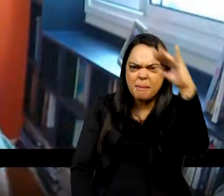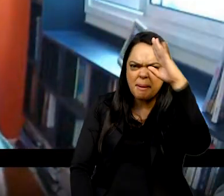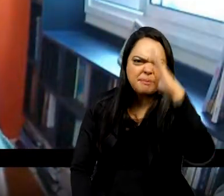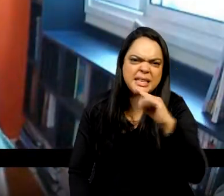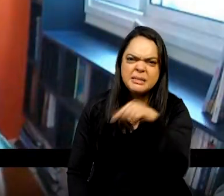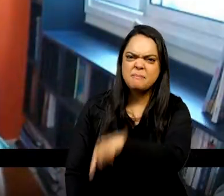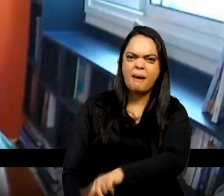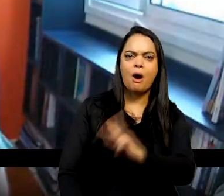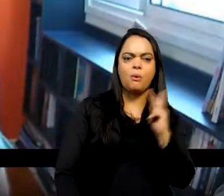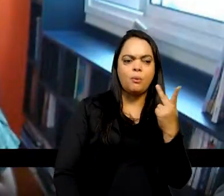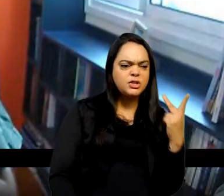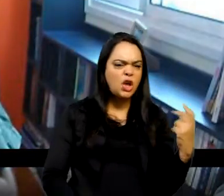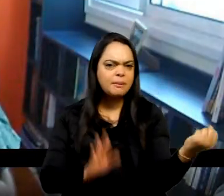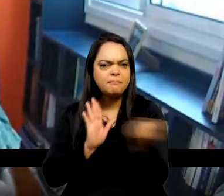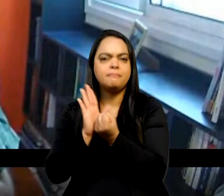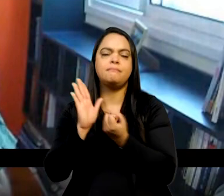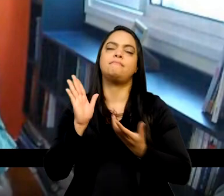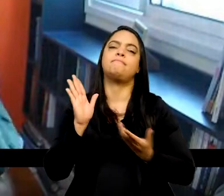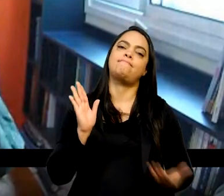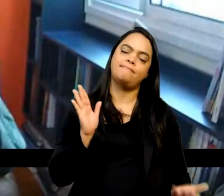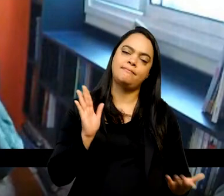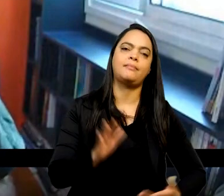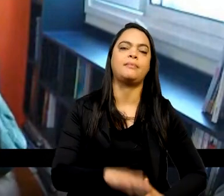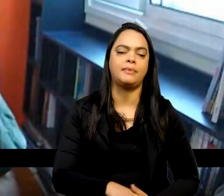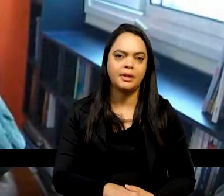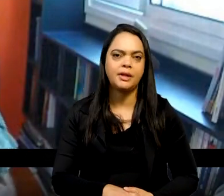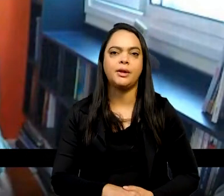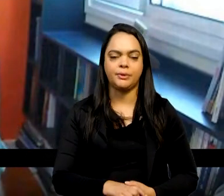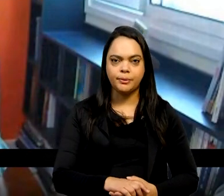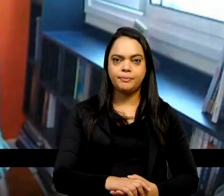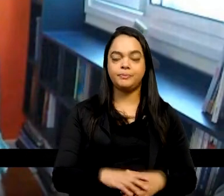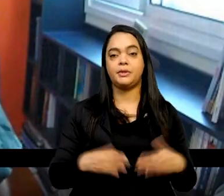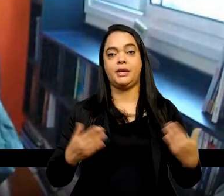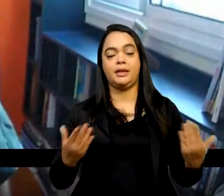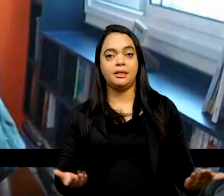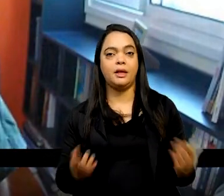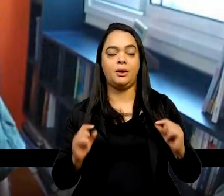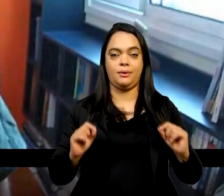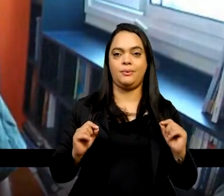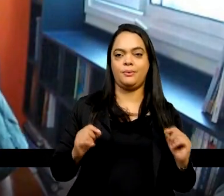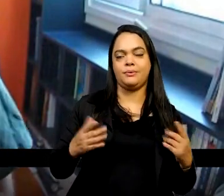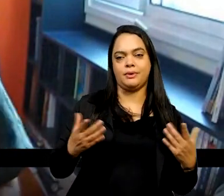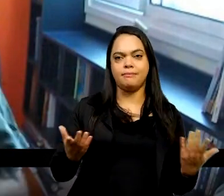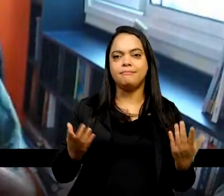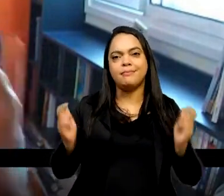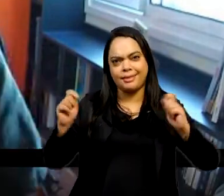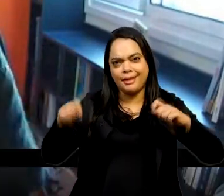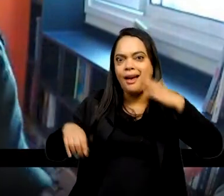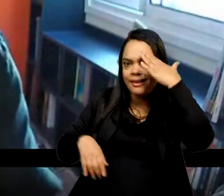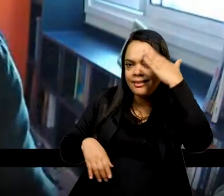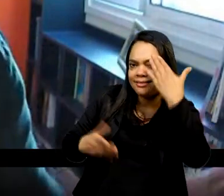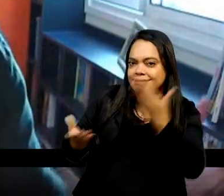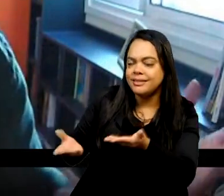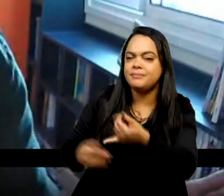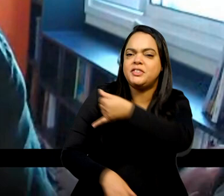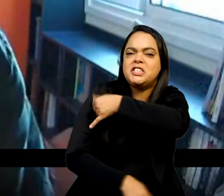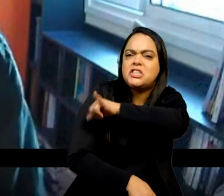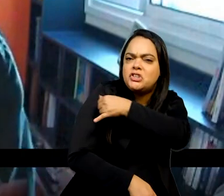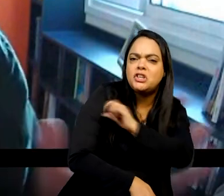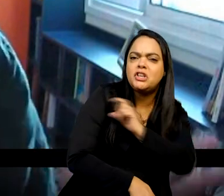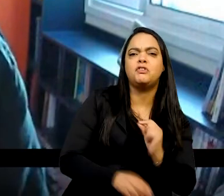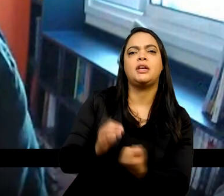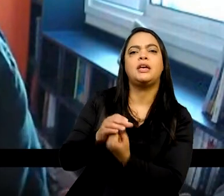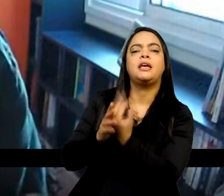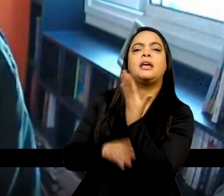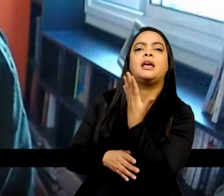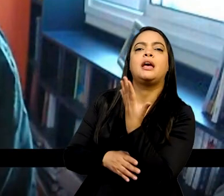protagonismo historiográfico, e esse protagonismo escolar, então, em parte, ele se justifica. Ora, foi no Rio de Janeiro que foi criado, por